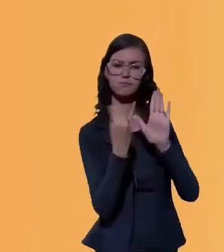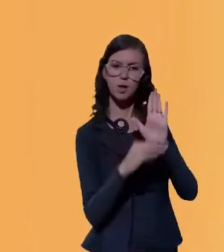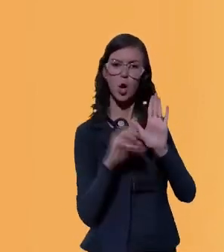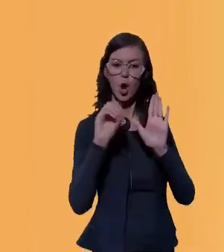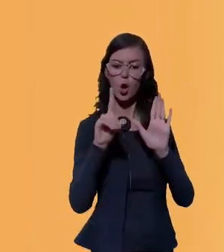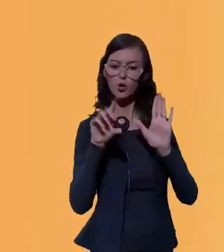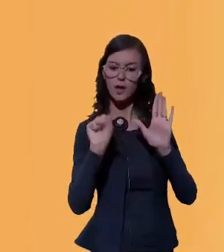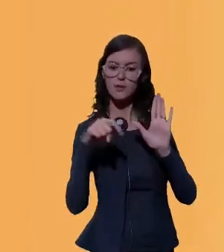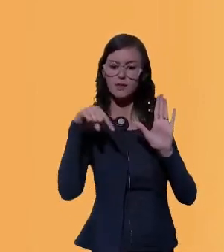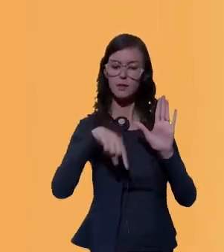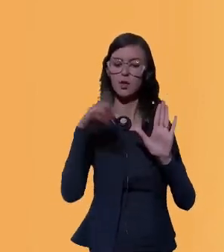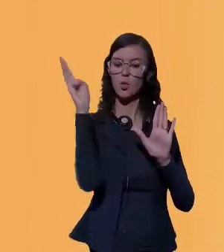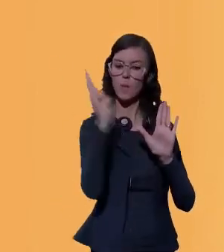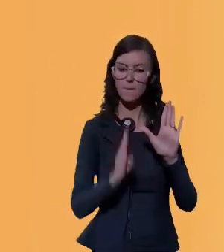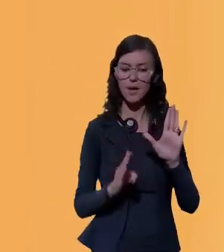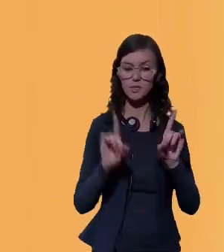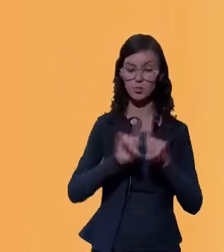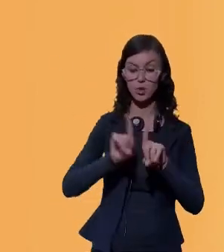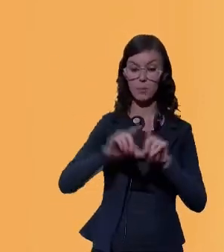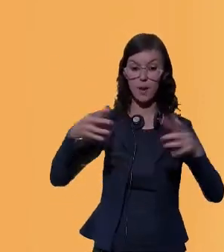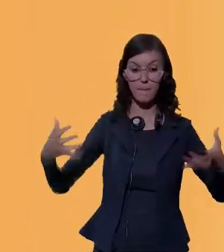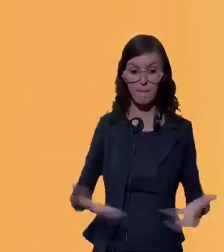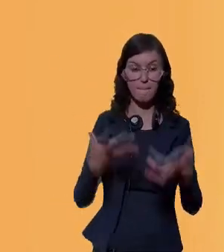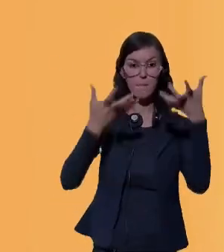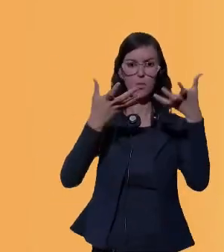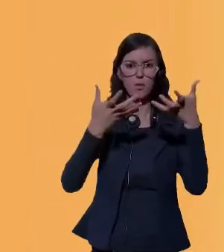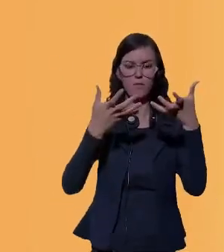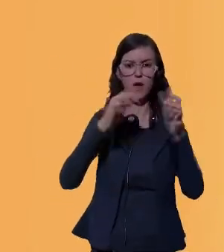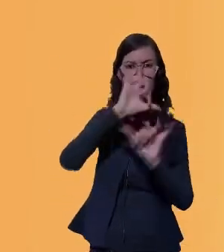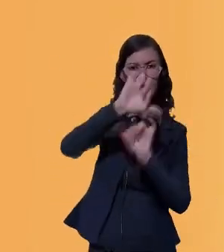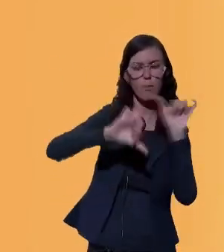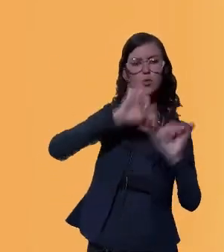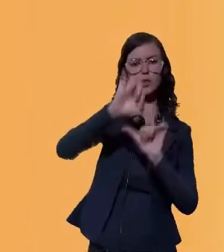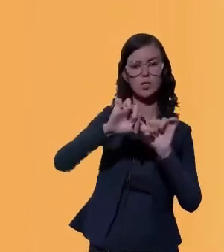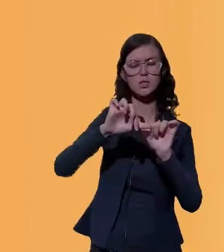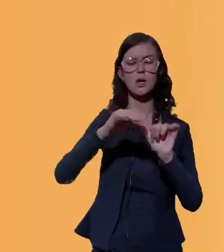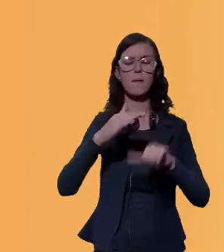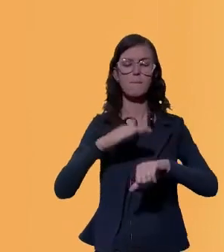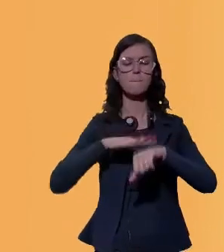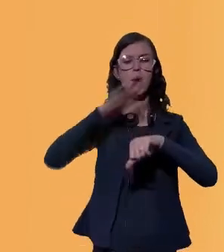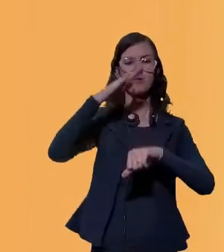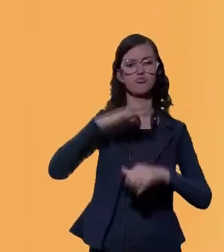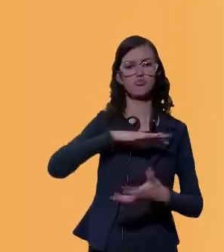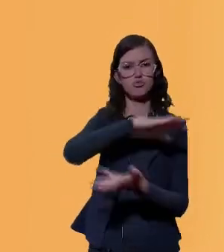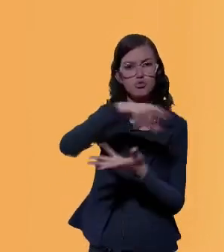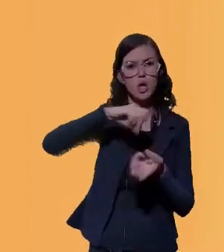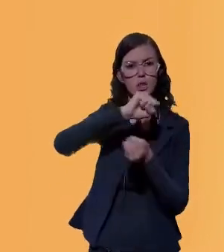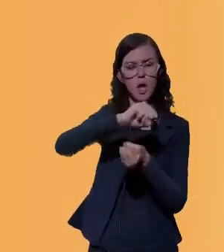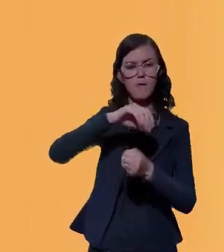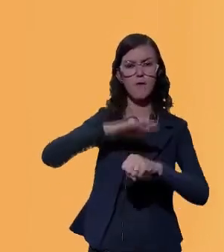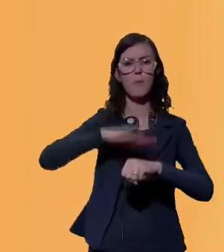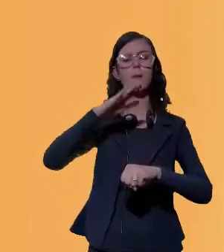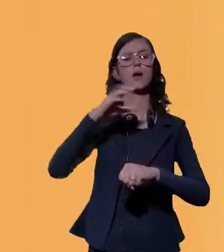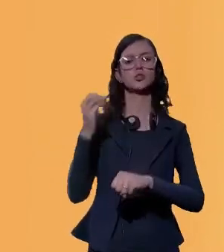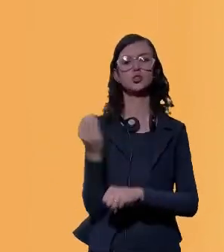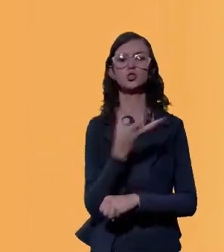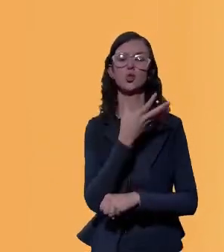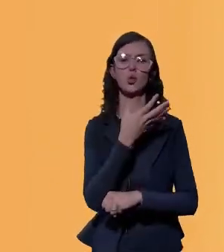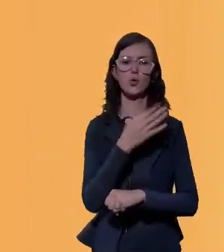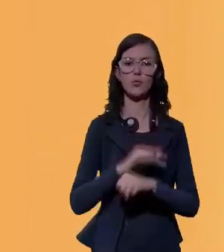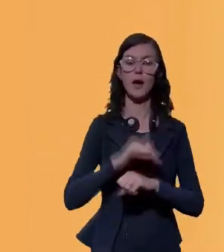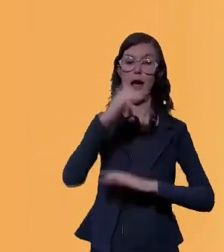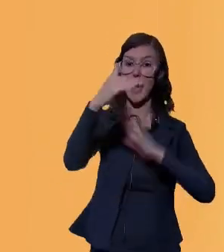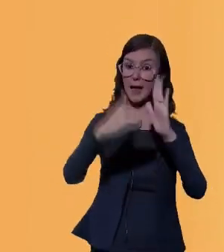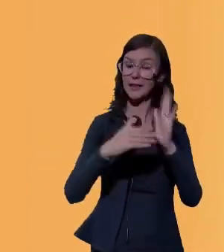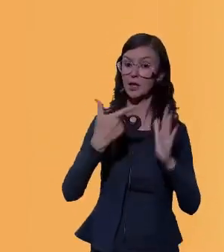ODS no Brasil e promover a transformação necessária para um crescimento mais sustentável mais inclusivo e inovativo até